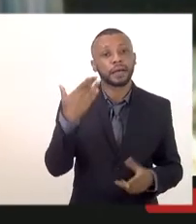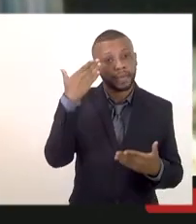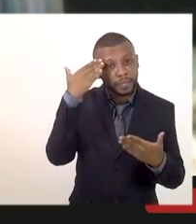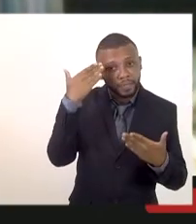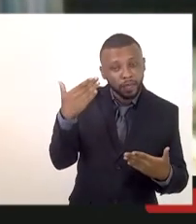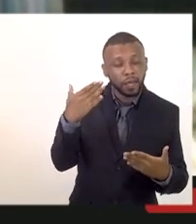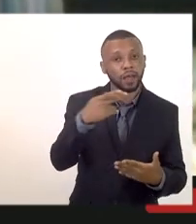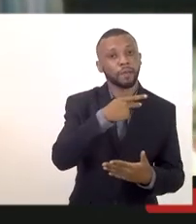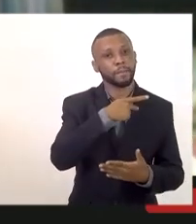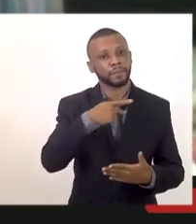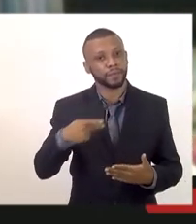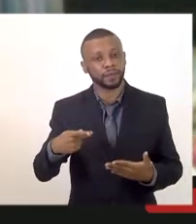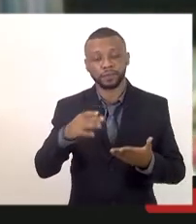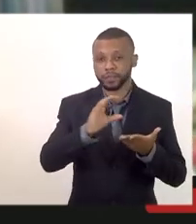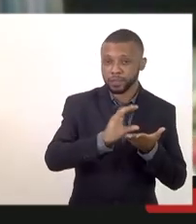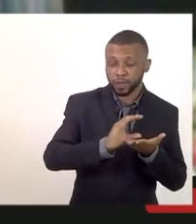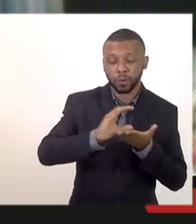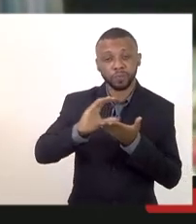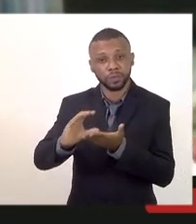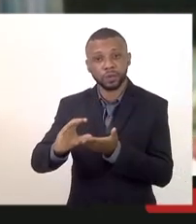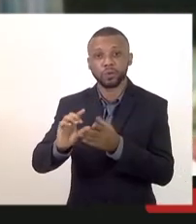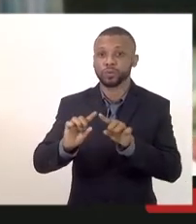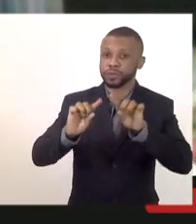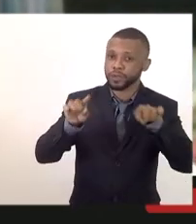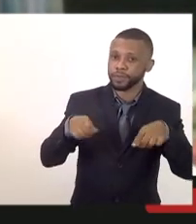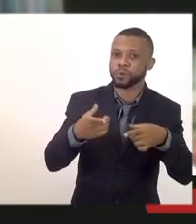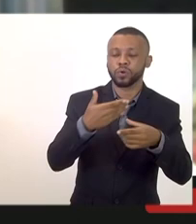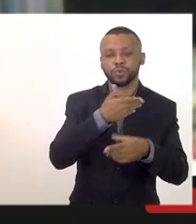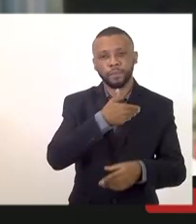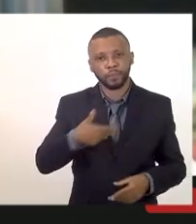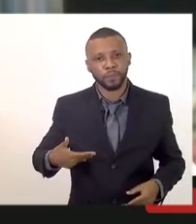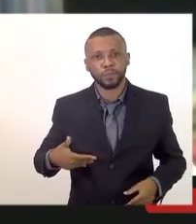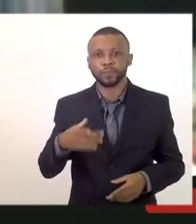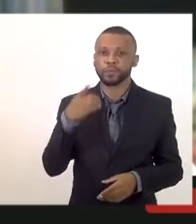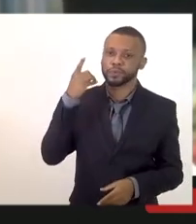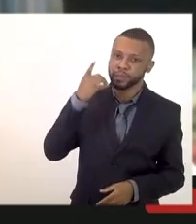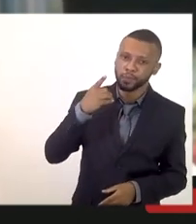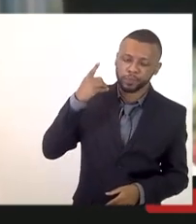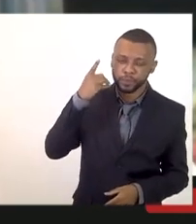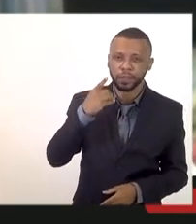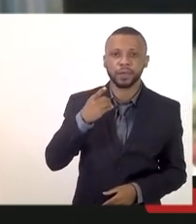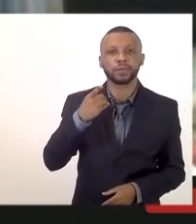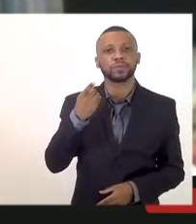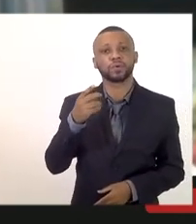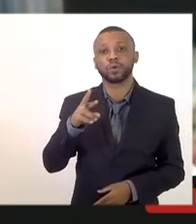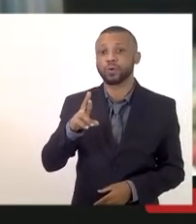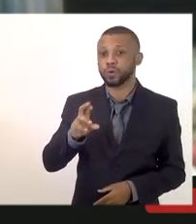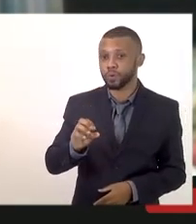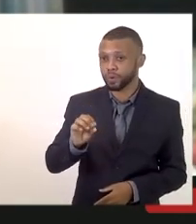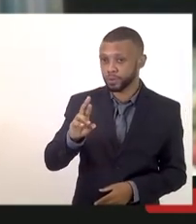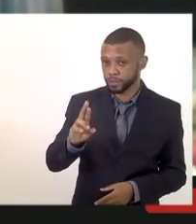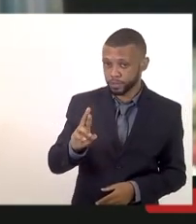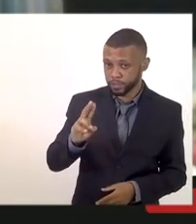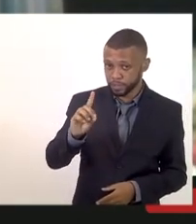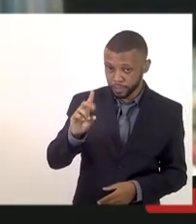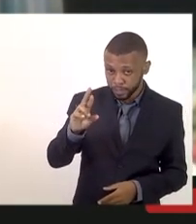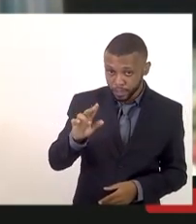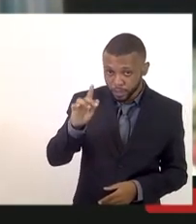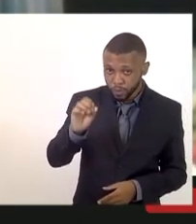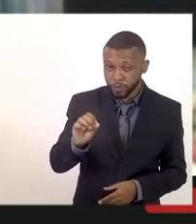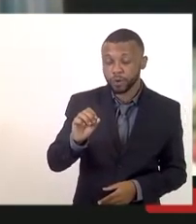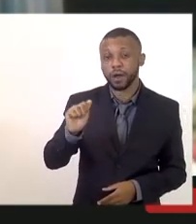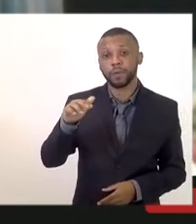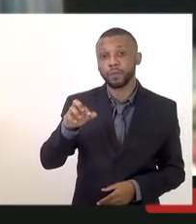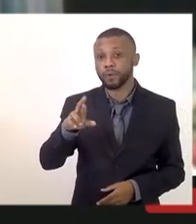da comissão de servidores públicos deputado Rodrigo Amorim pelo apoio restrito no chamamento desses